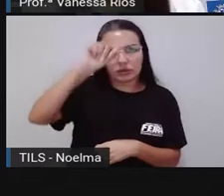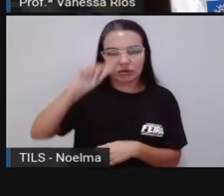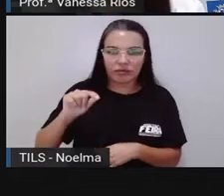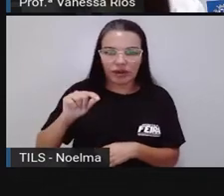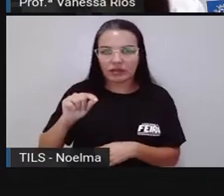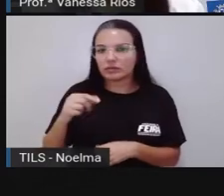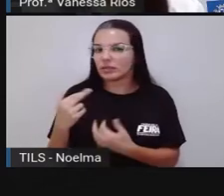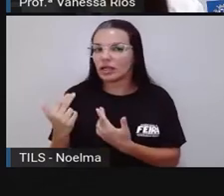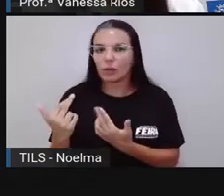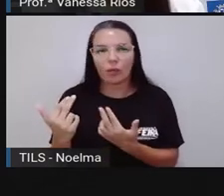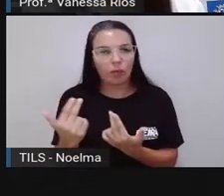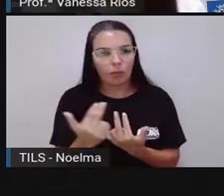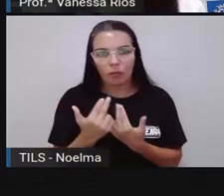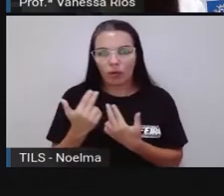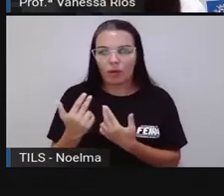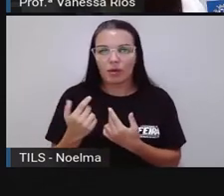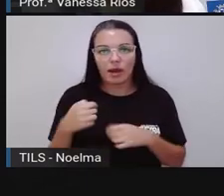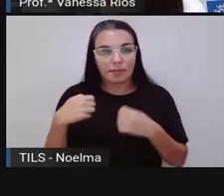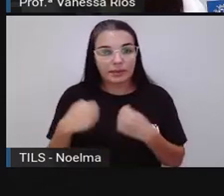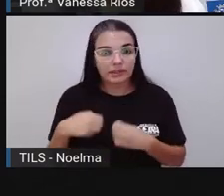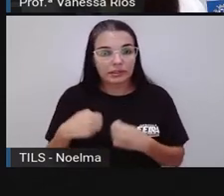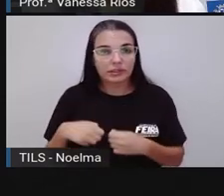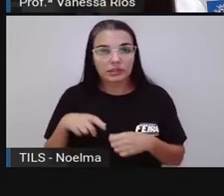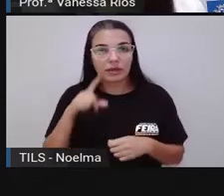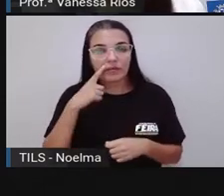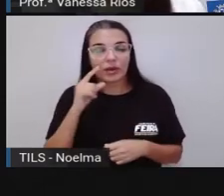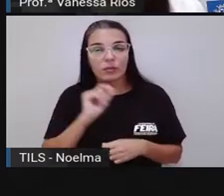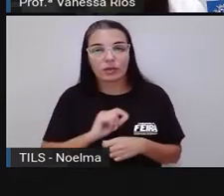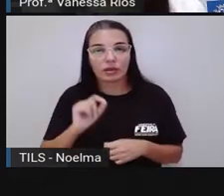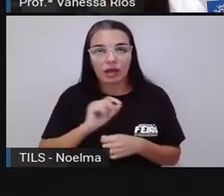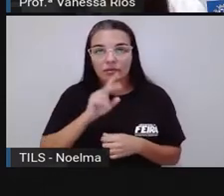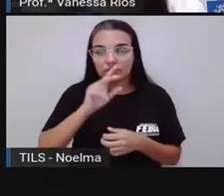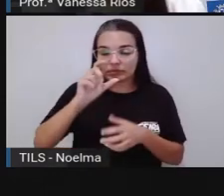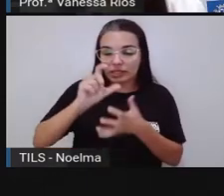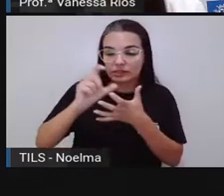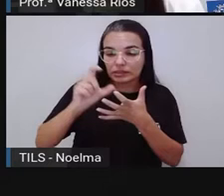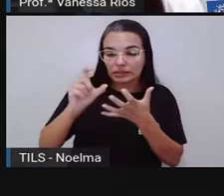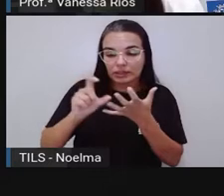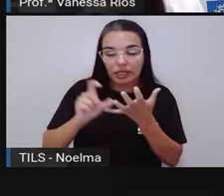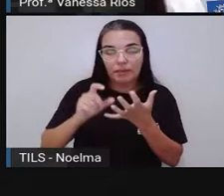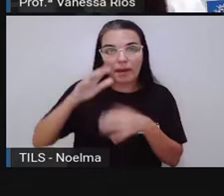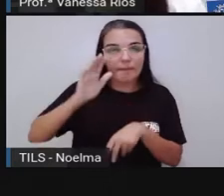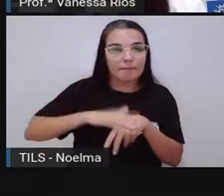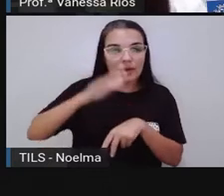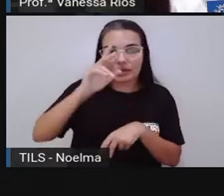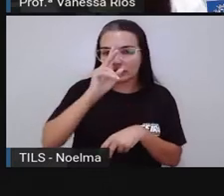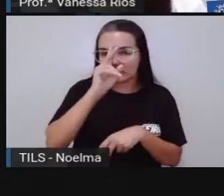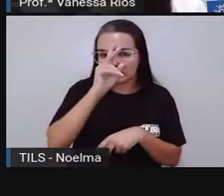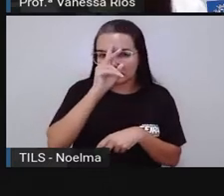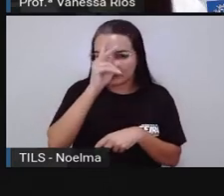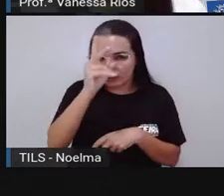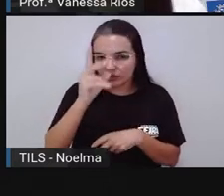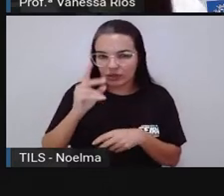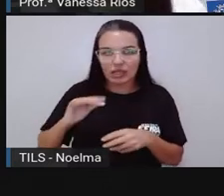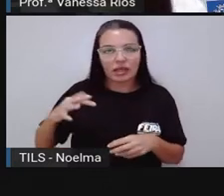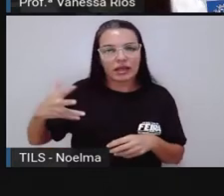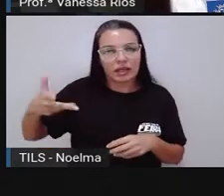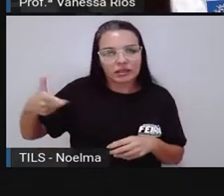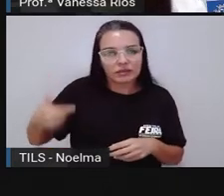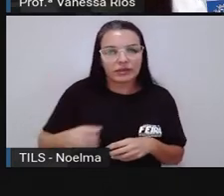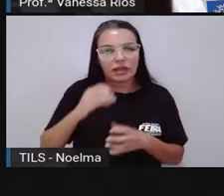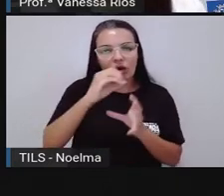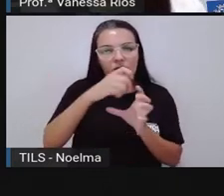mesmas, ou seja, serão definidas pela tonicidade. Ou seja, é necessário classificá-las em